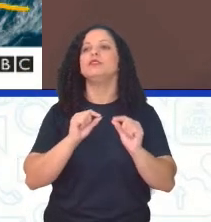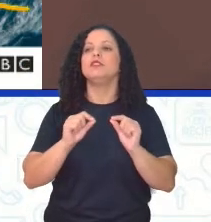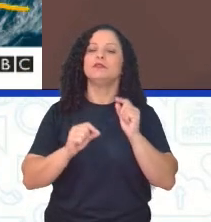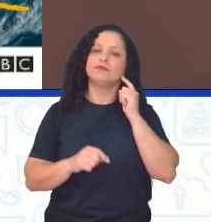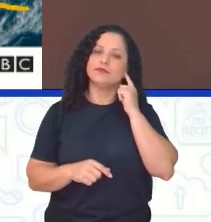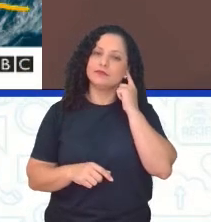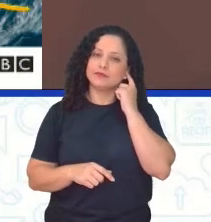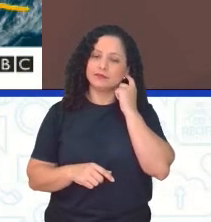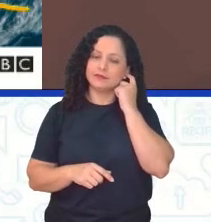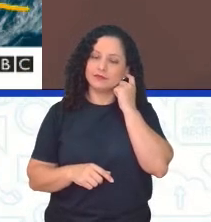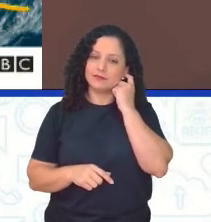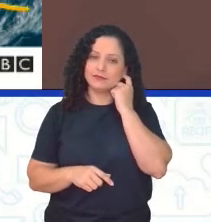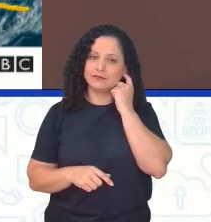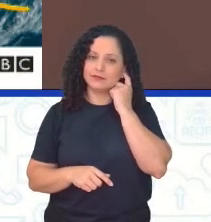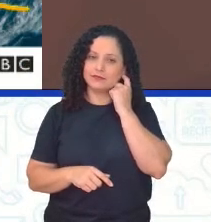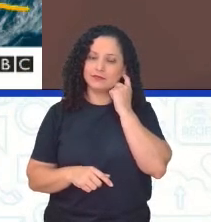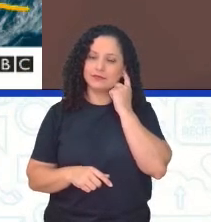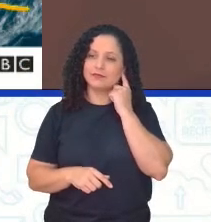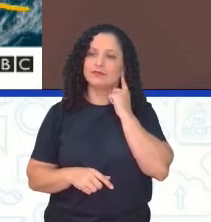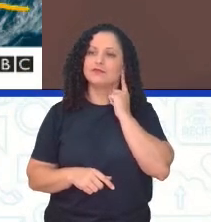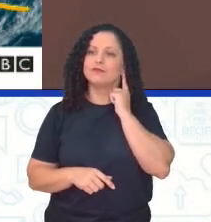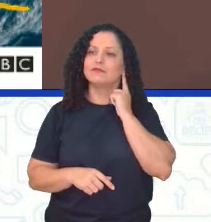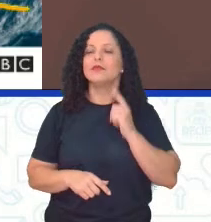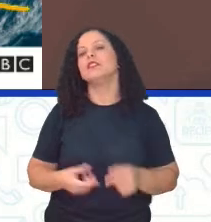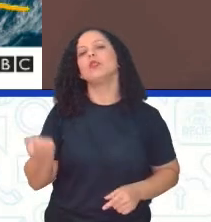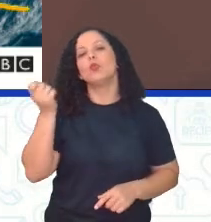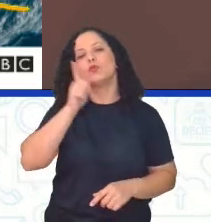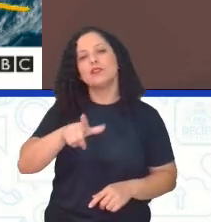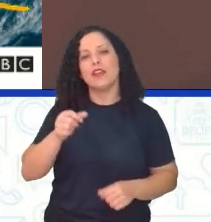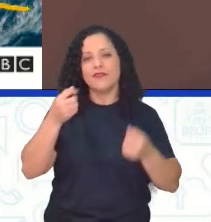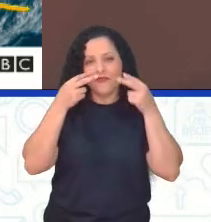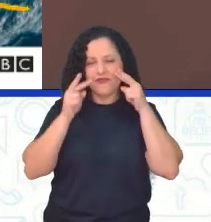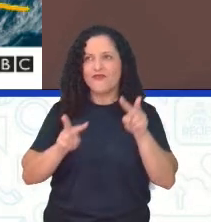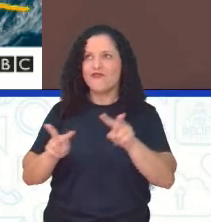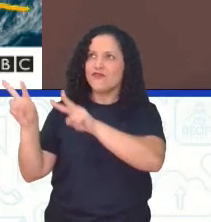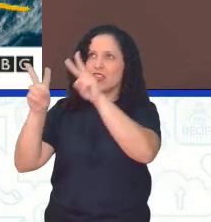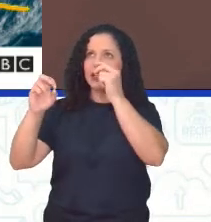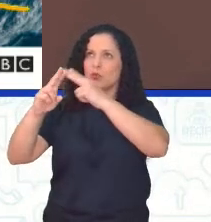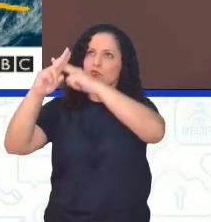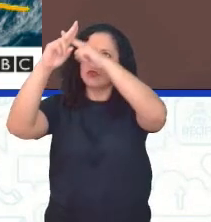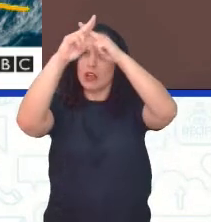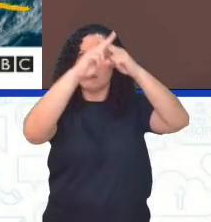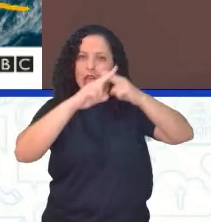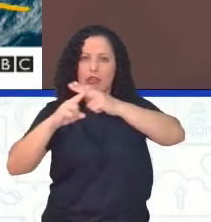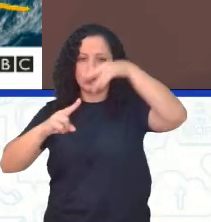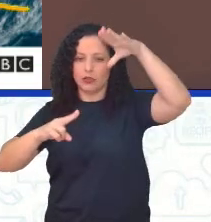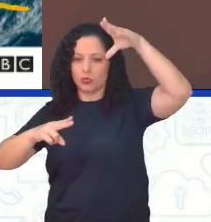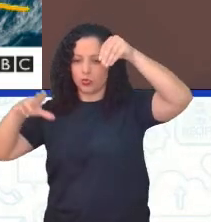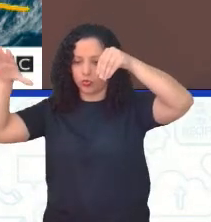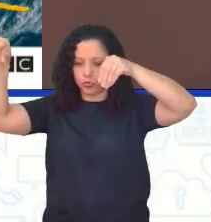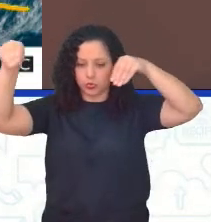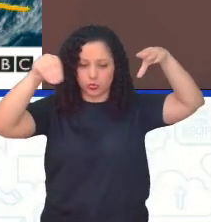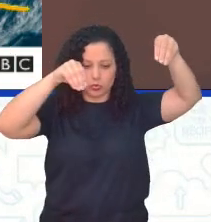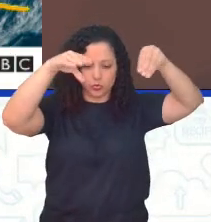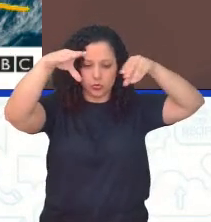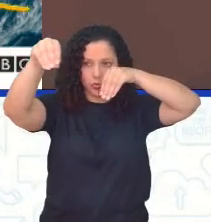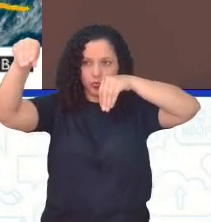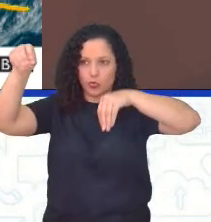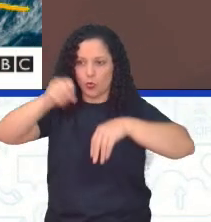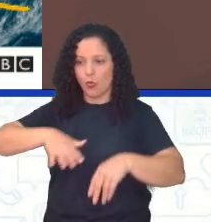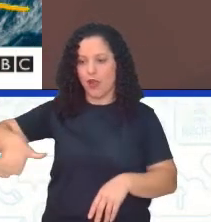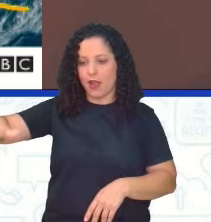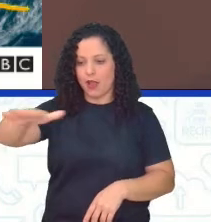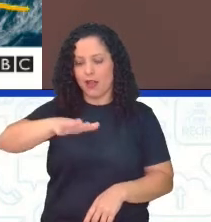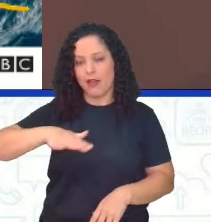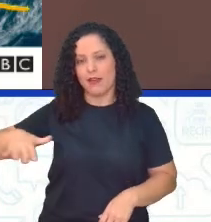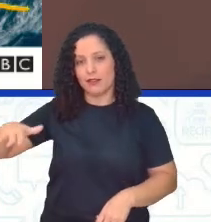numa imagem de satélite, a gente consegue ver aí uma área destacada em amarelo, né? E